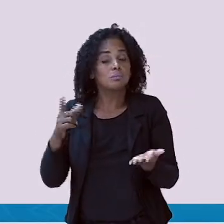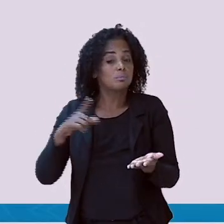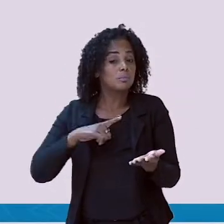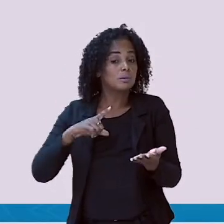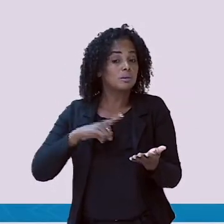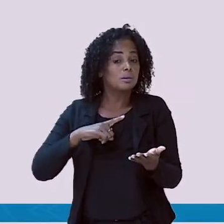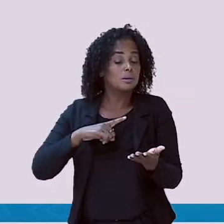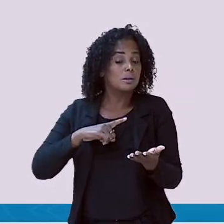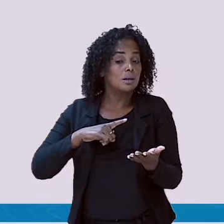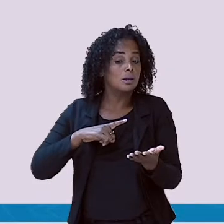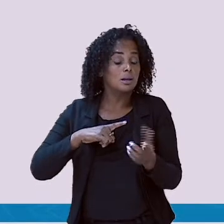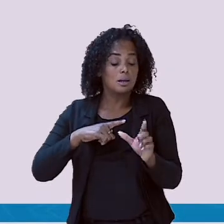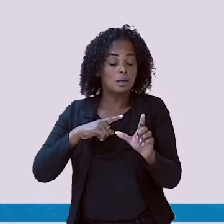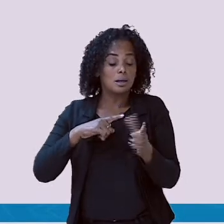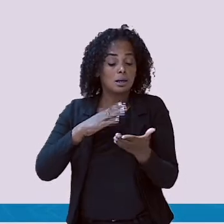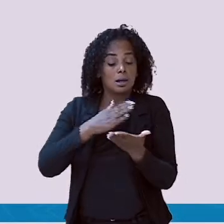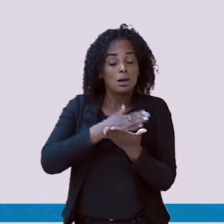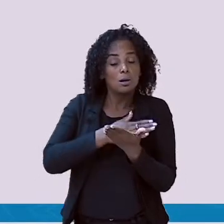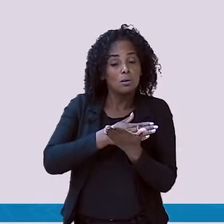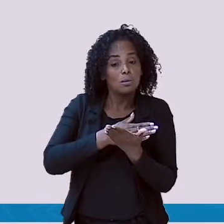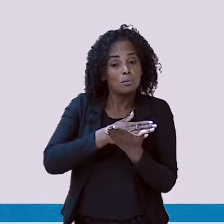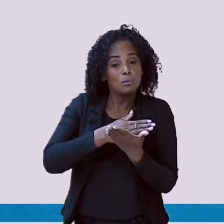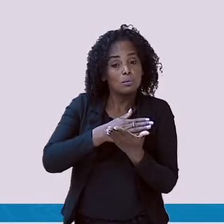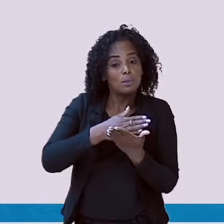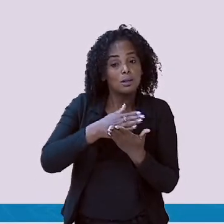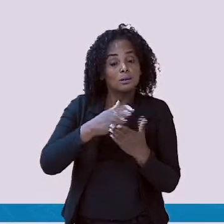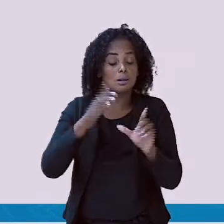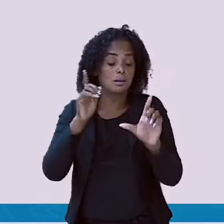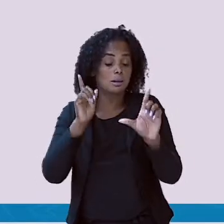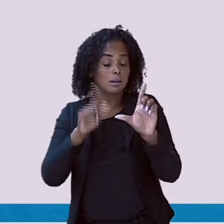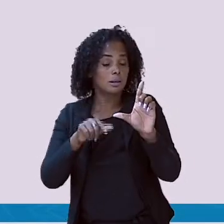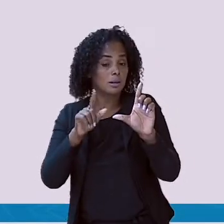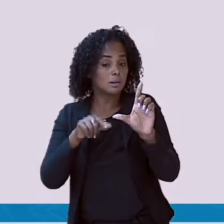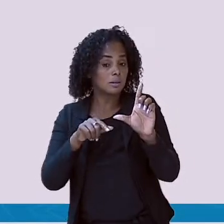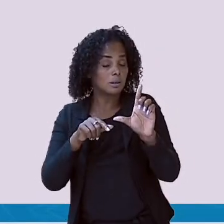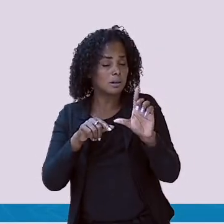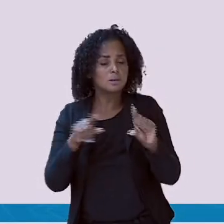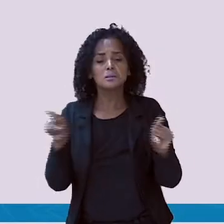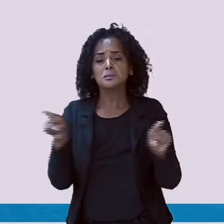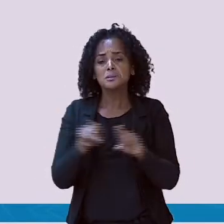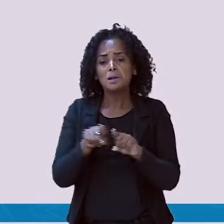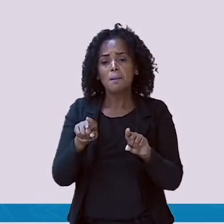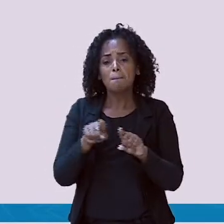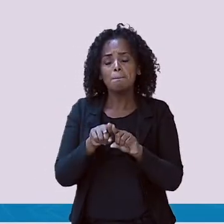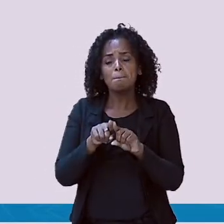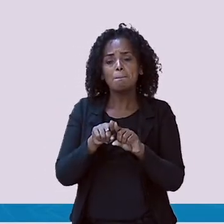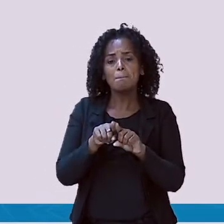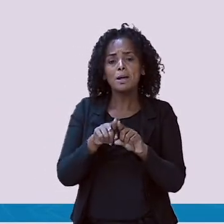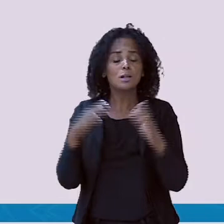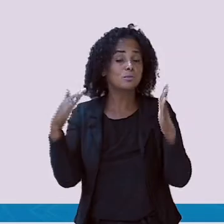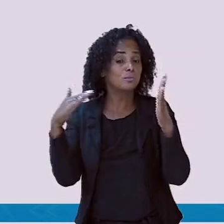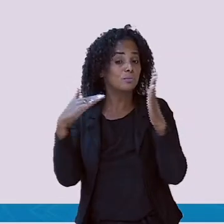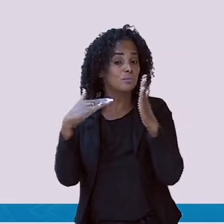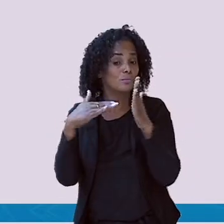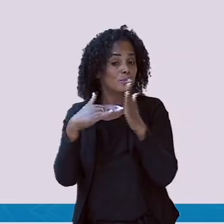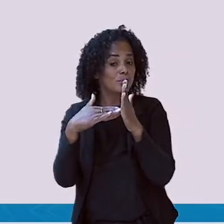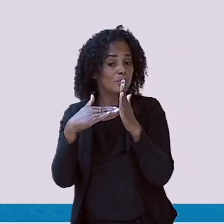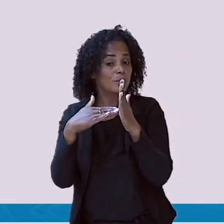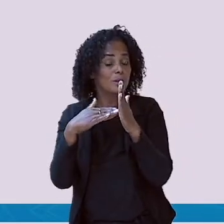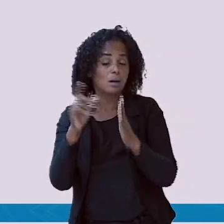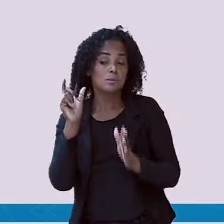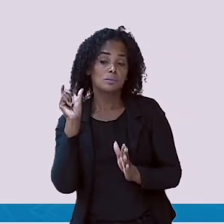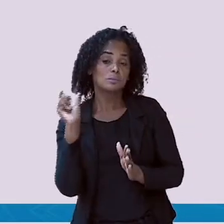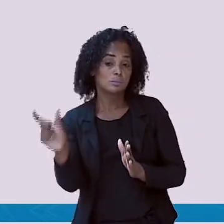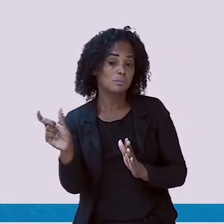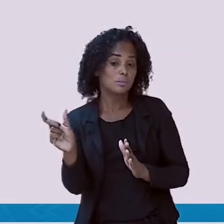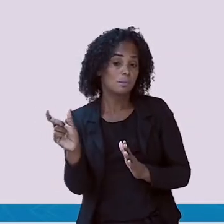da palavra, mas vamos ter também no meio, no final da palavra. Como na